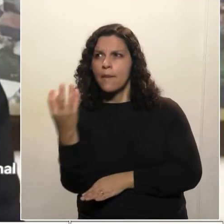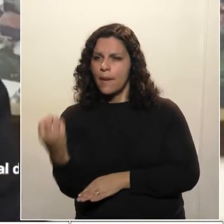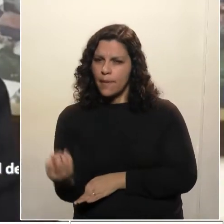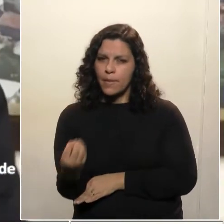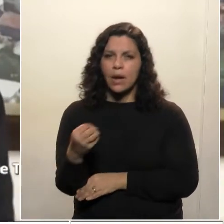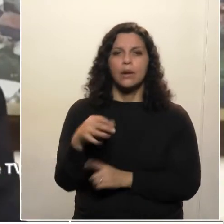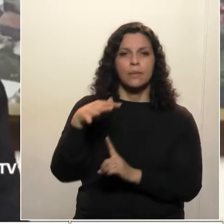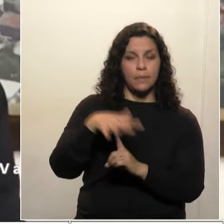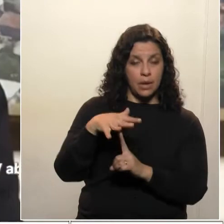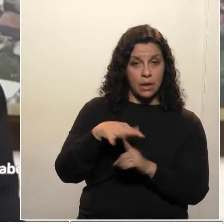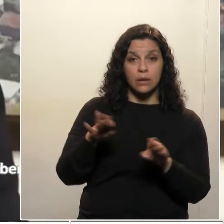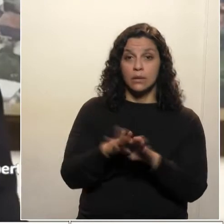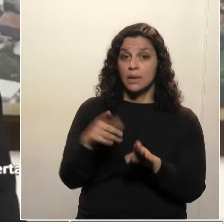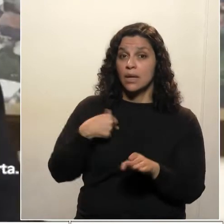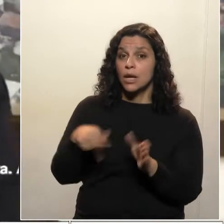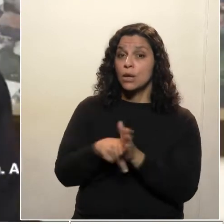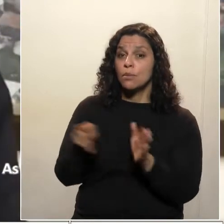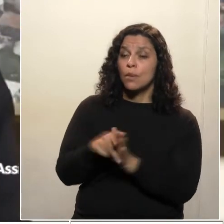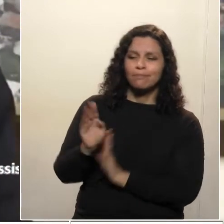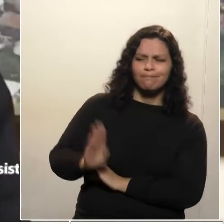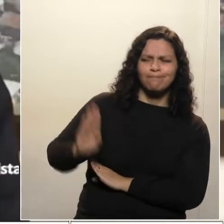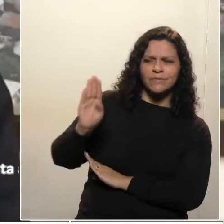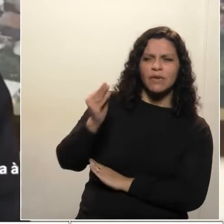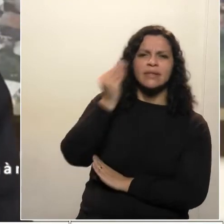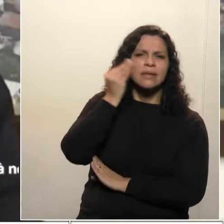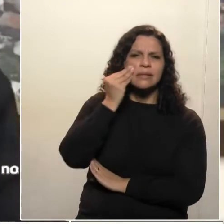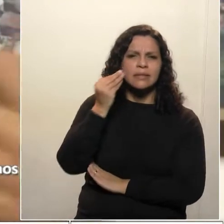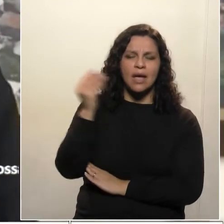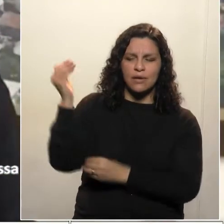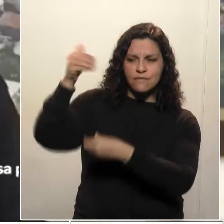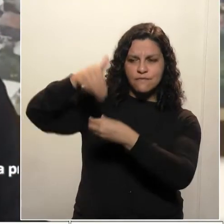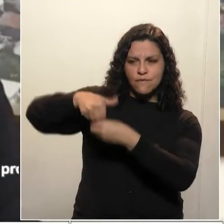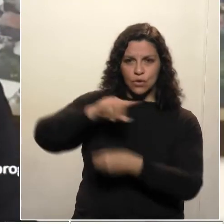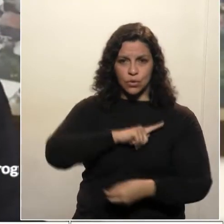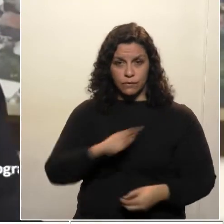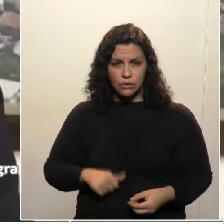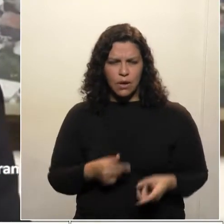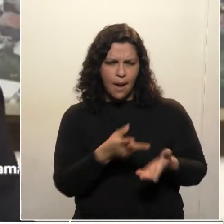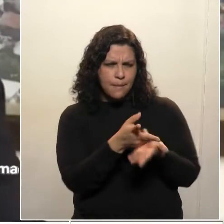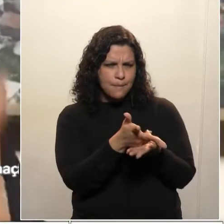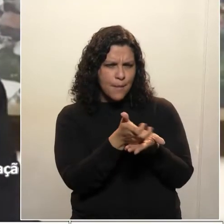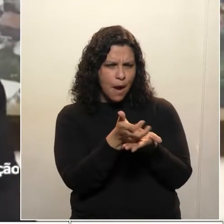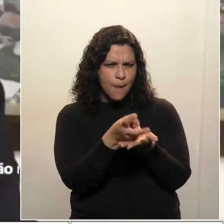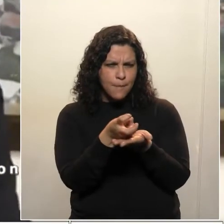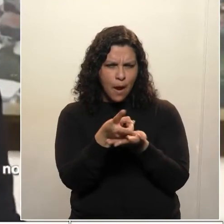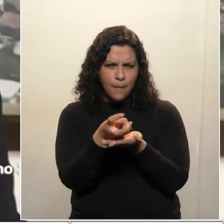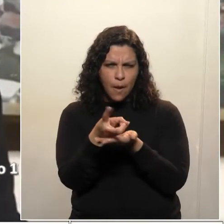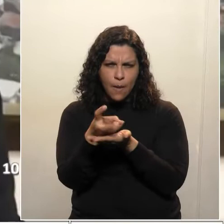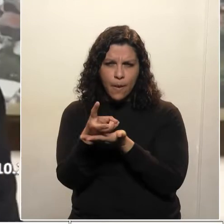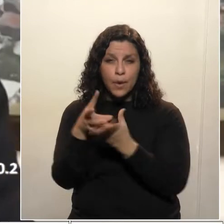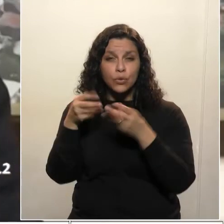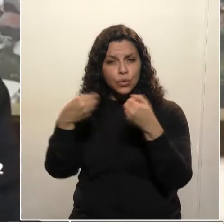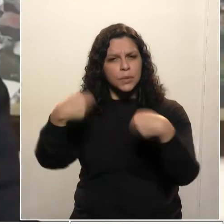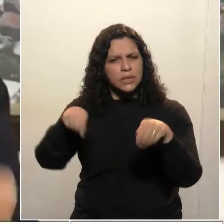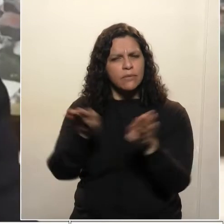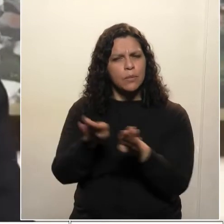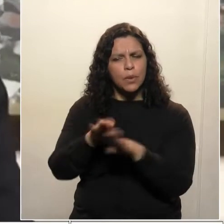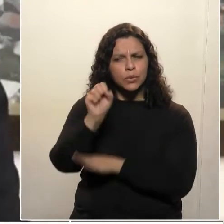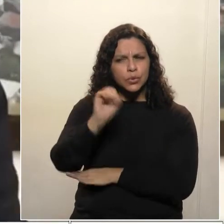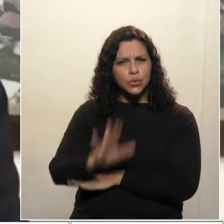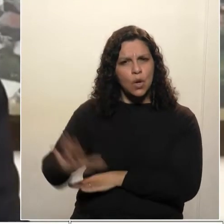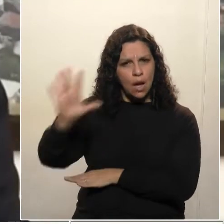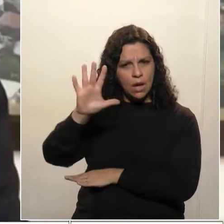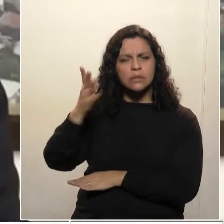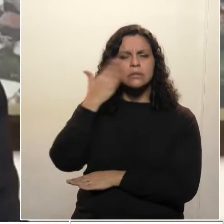especialmente na condição de candidato a governador. E ouviu claramente esta demanda, inclusive aqui no Sudeste, os